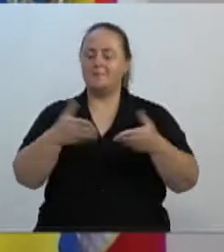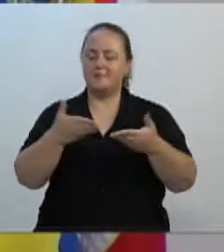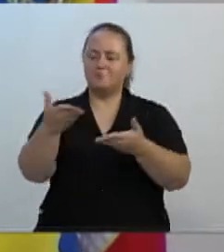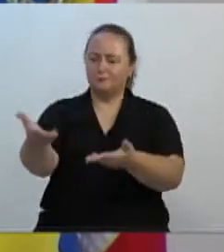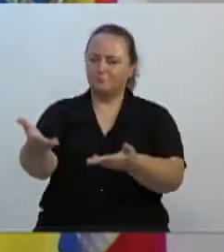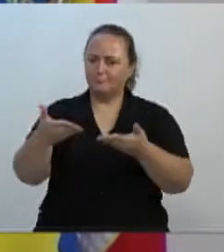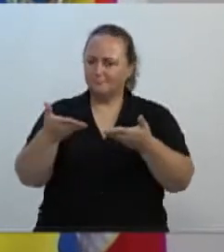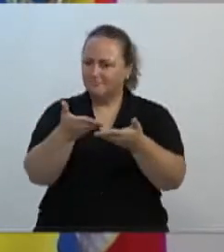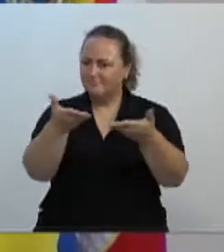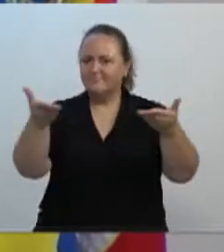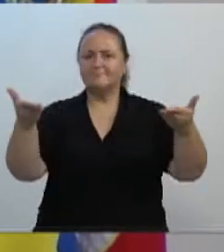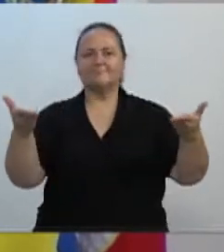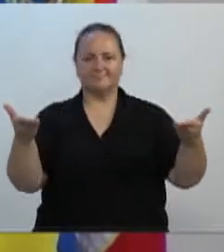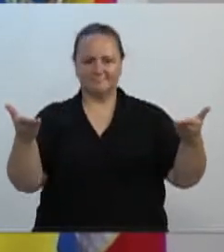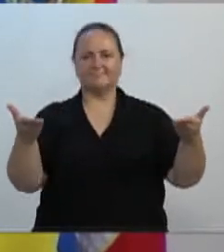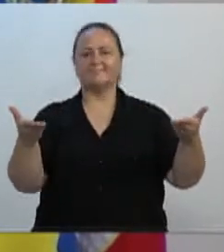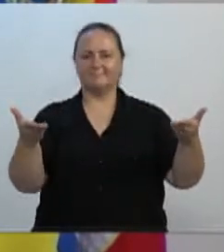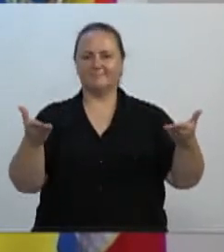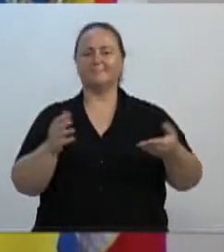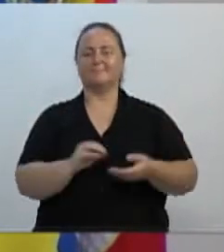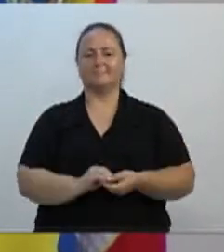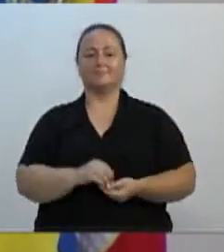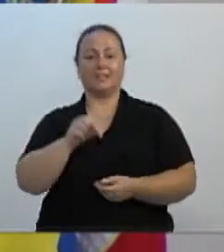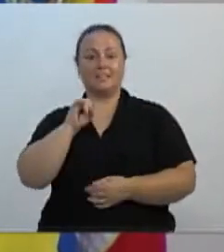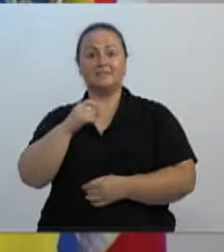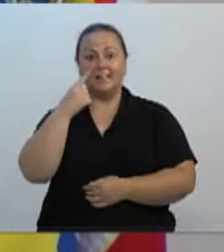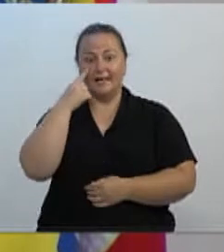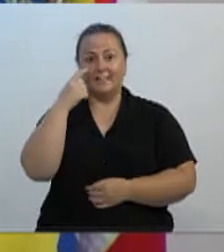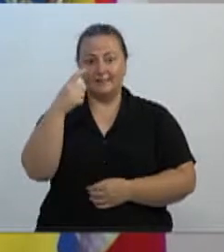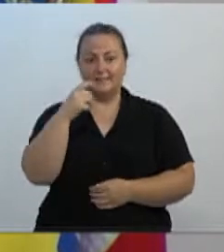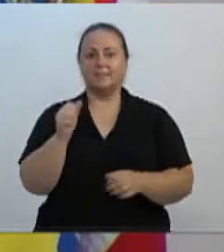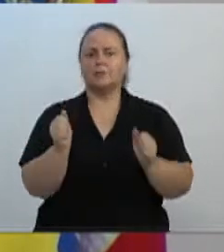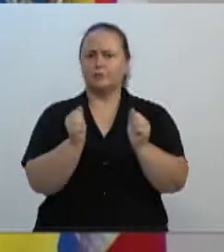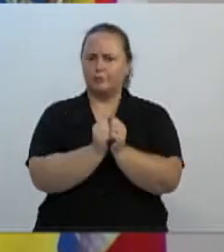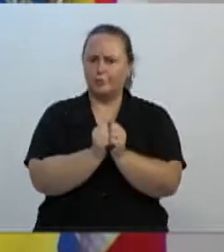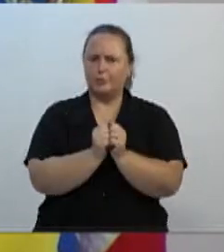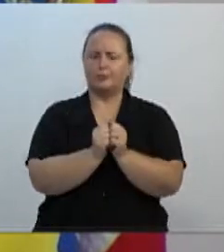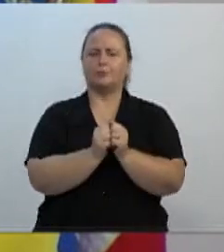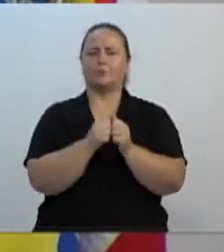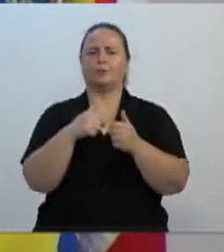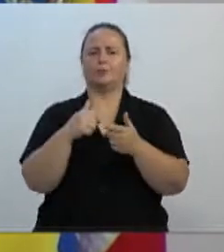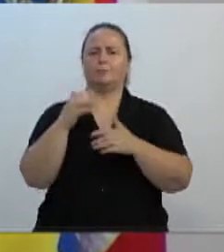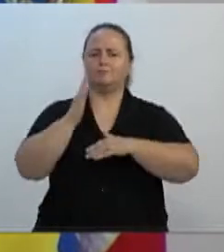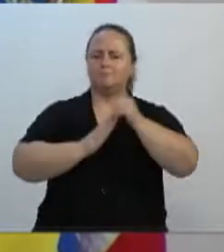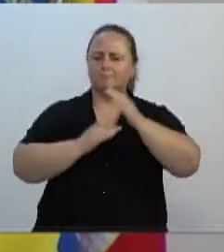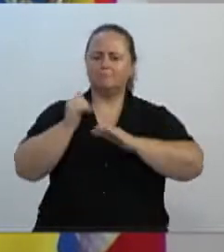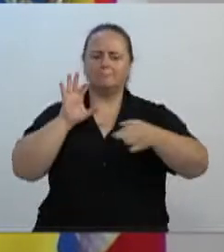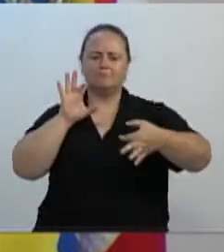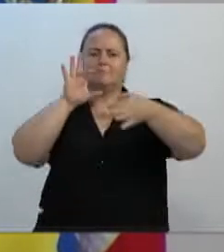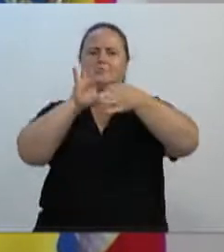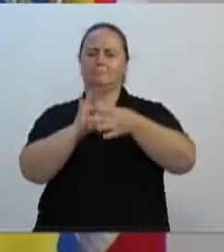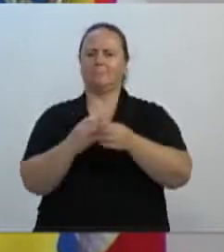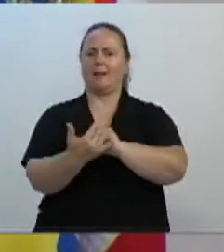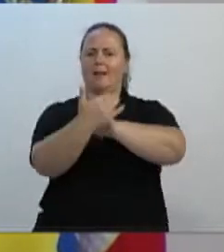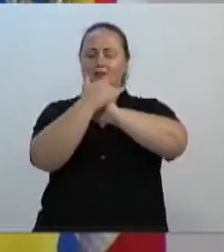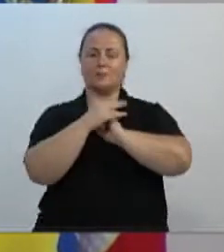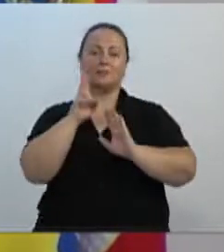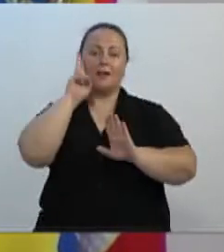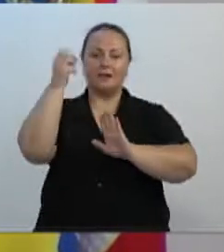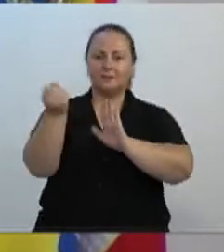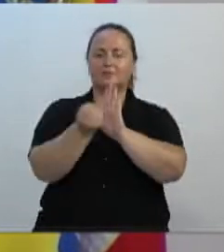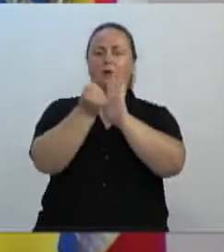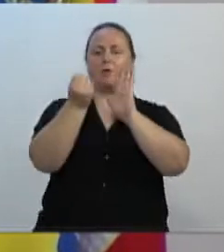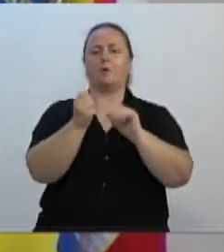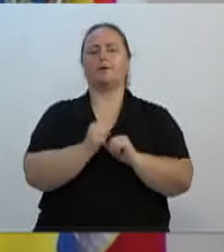que aqueles que tenham interesse em participar e colaborar com a nossa história, e também aqueles que têm alguma forma